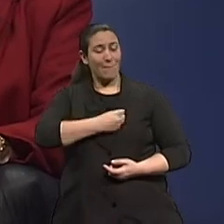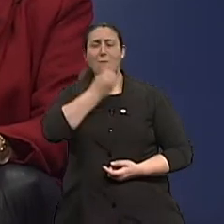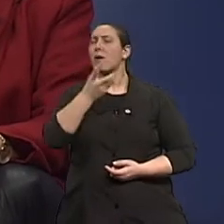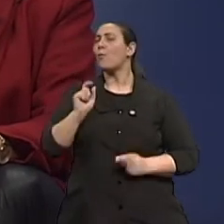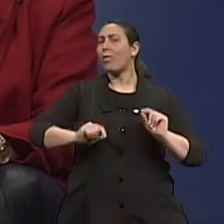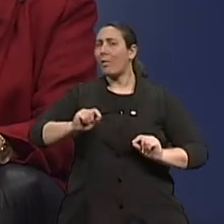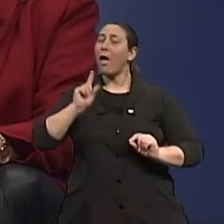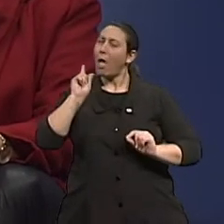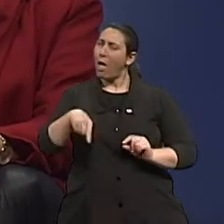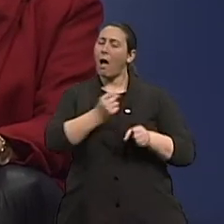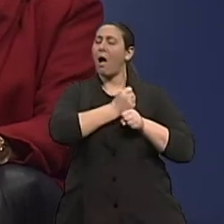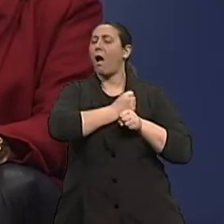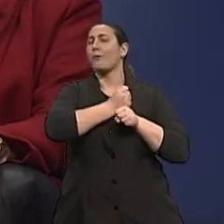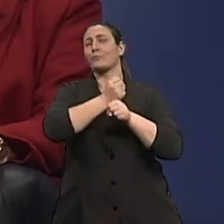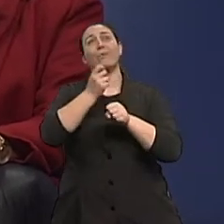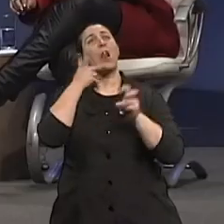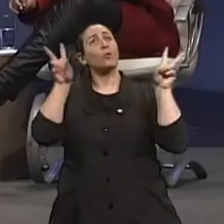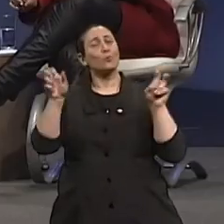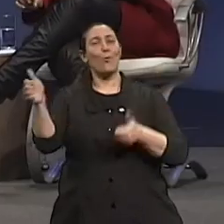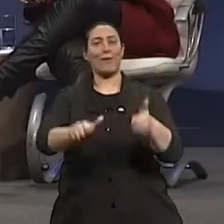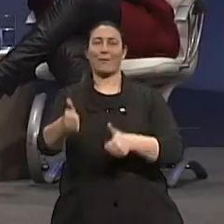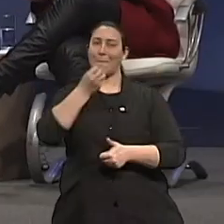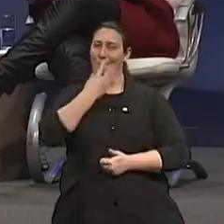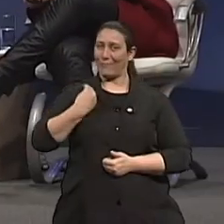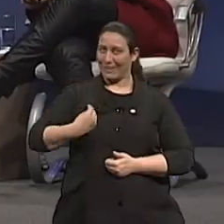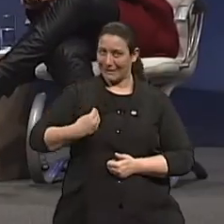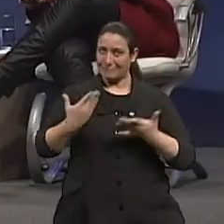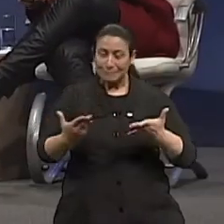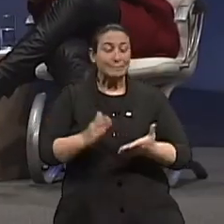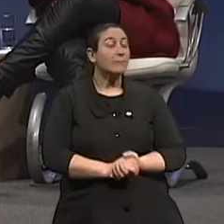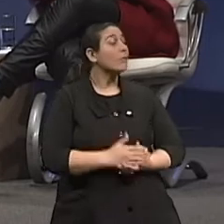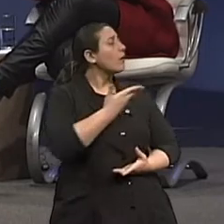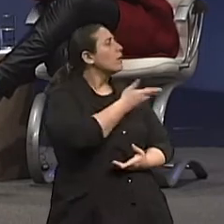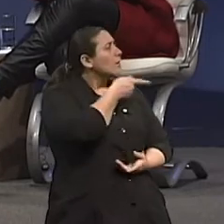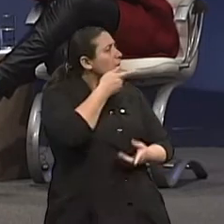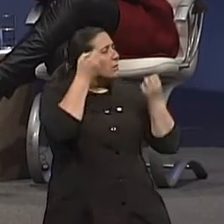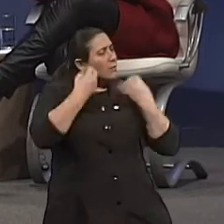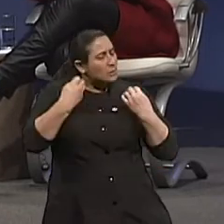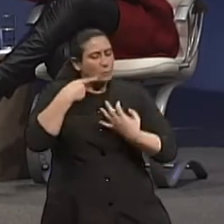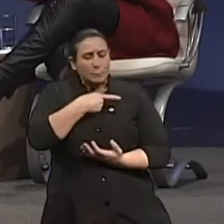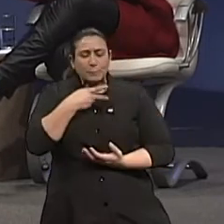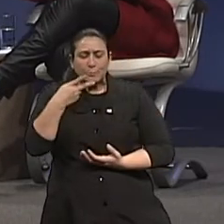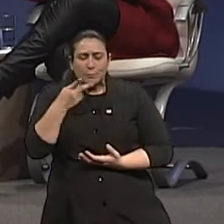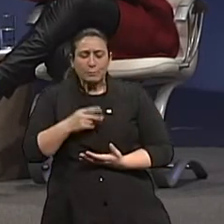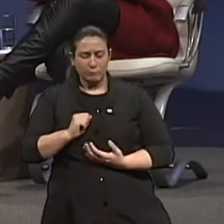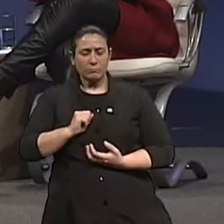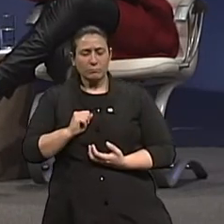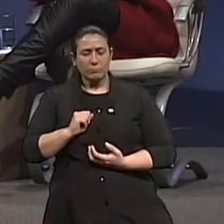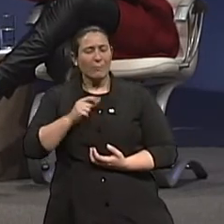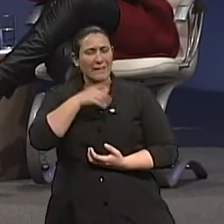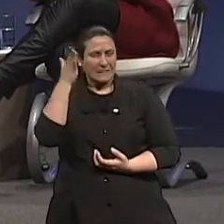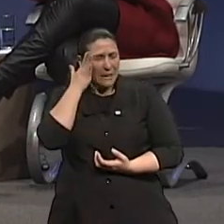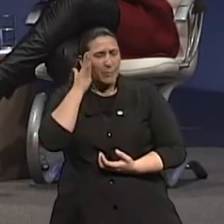muitos e muitos anos no ar. Doutor, importantíssimas essas informações que o senhor está trazendo para a gente, para desmistificar. porque eu vejo